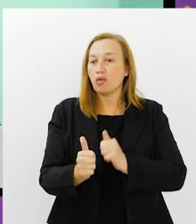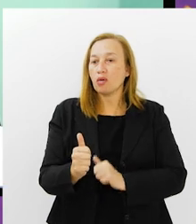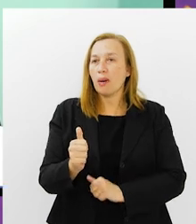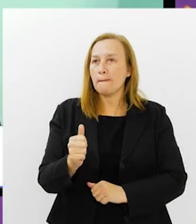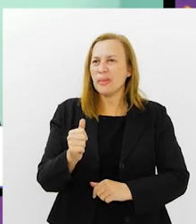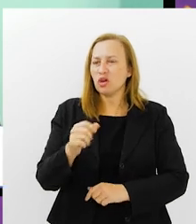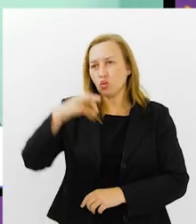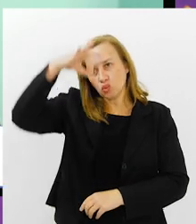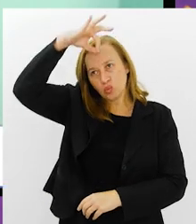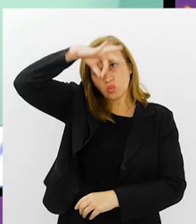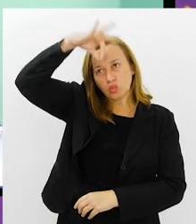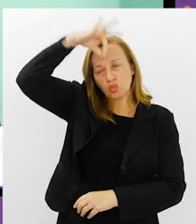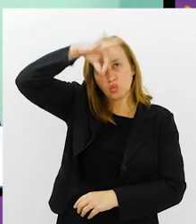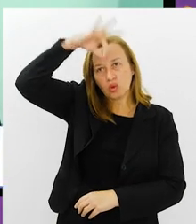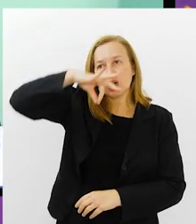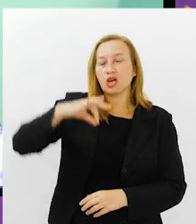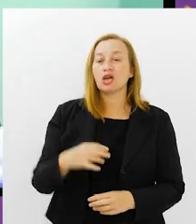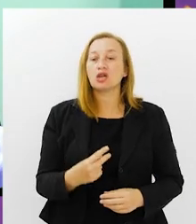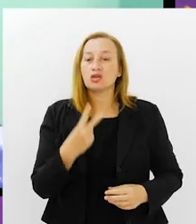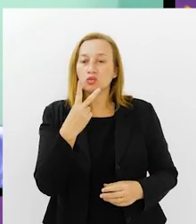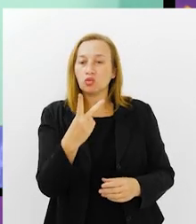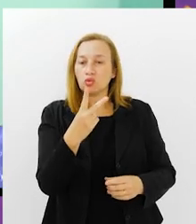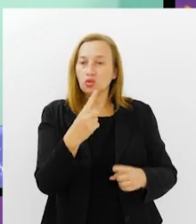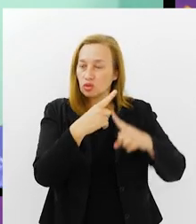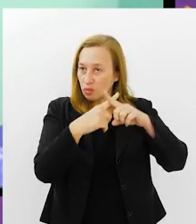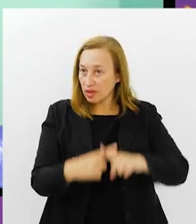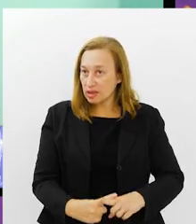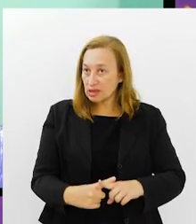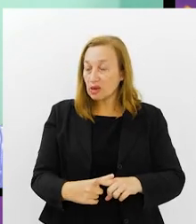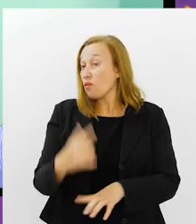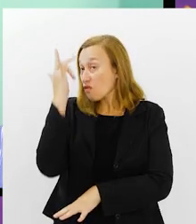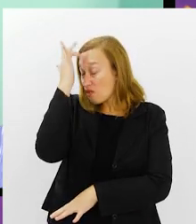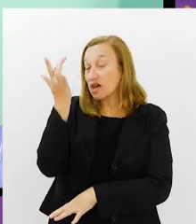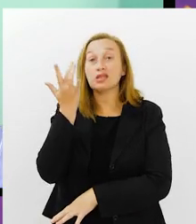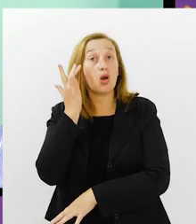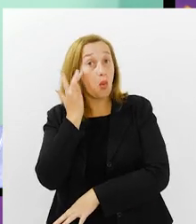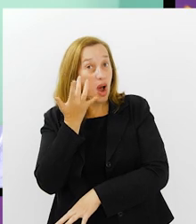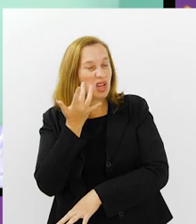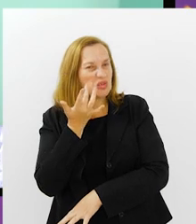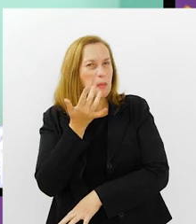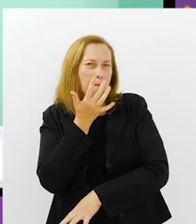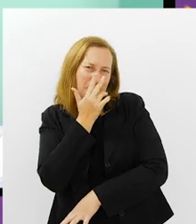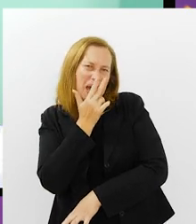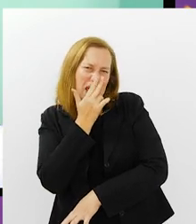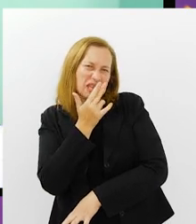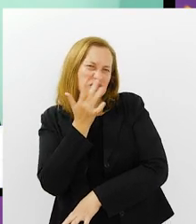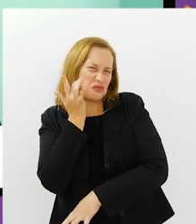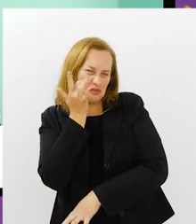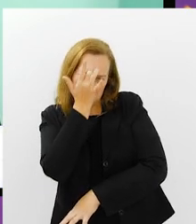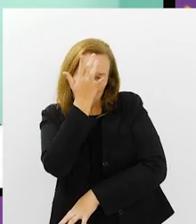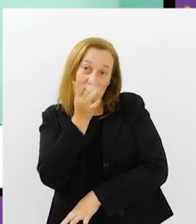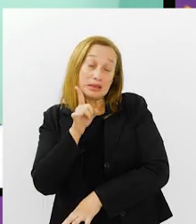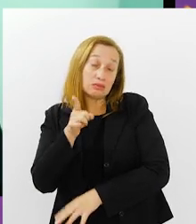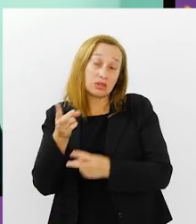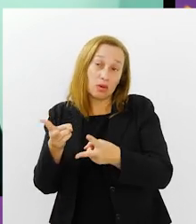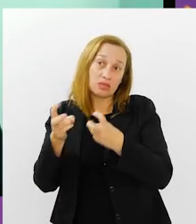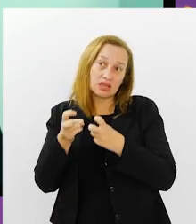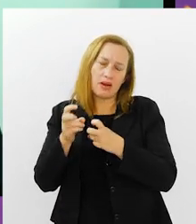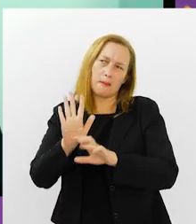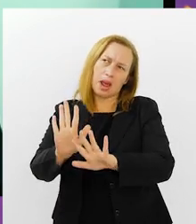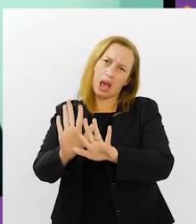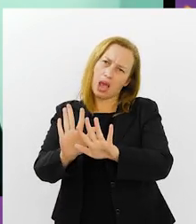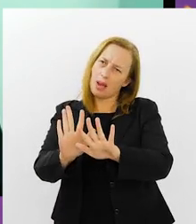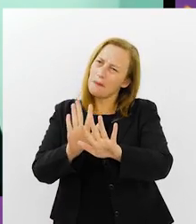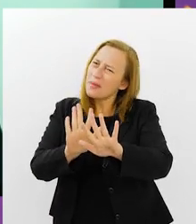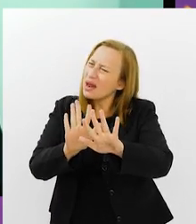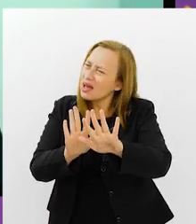jogo, eu acho o seguinte, são duas partidas teoricamente fáceis, teoricamente fáceis. Se você levar em consideração